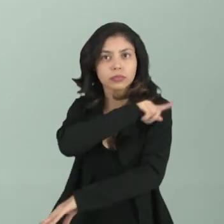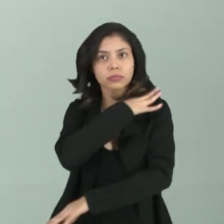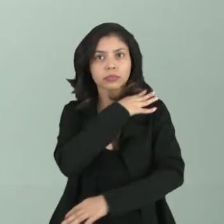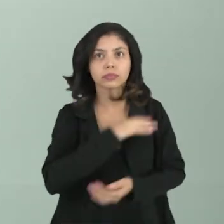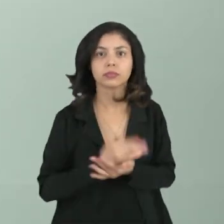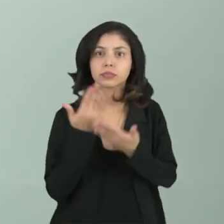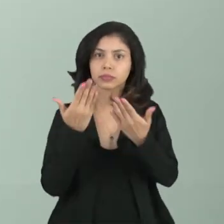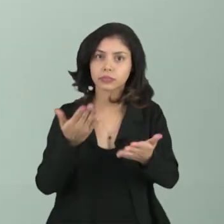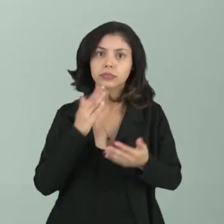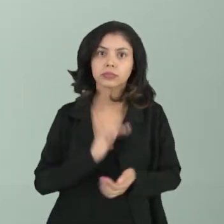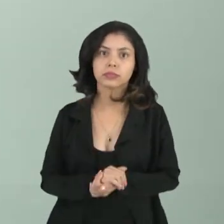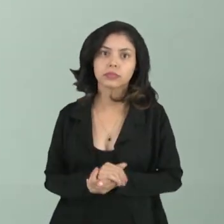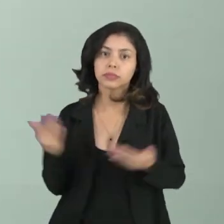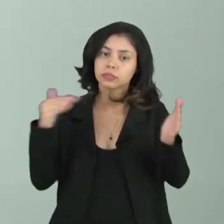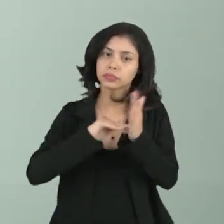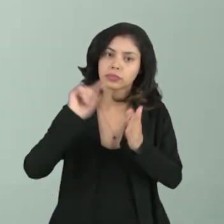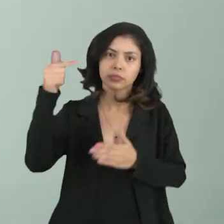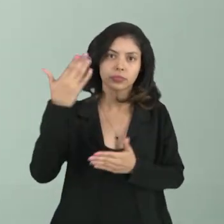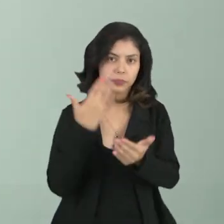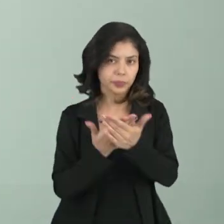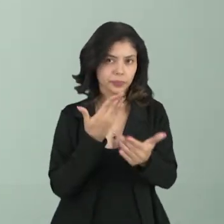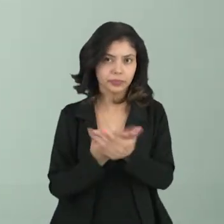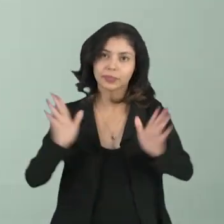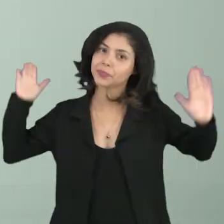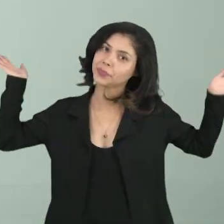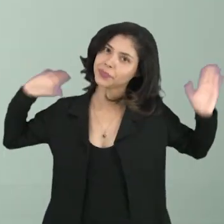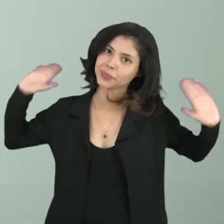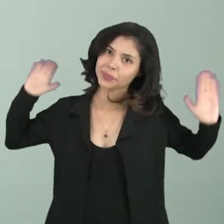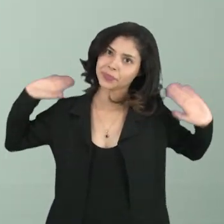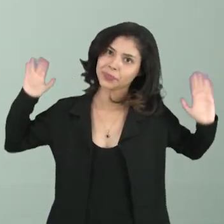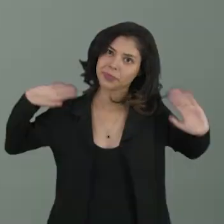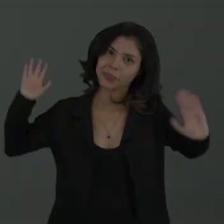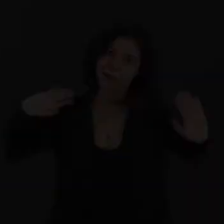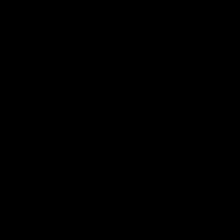para vocês. E até a nossa próxima aula. Tchau!